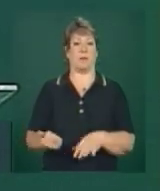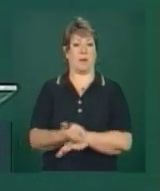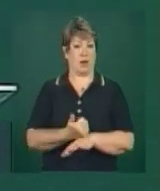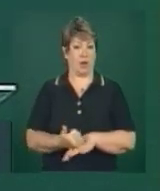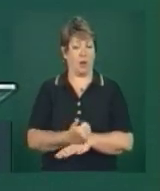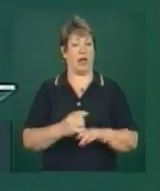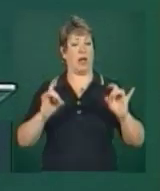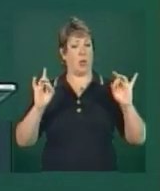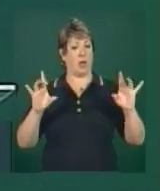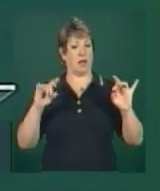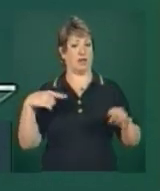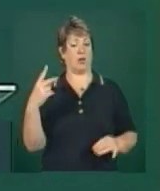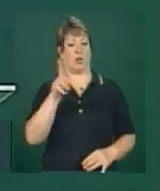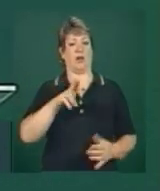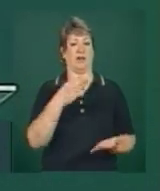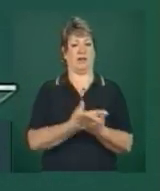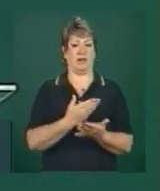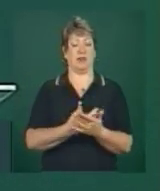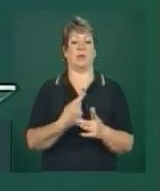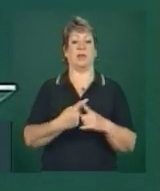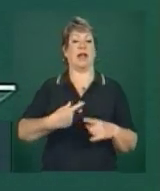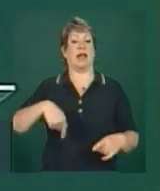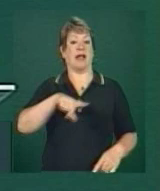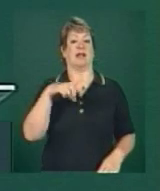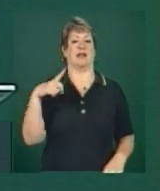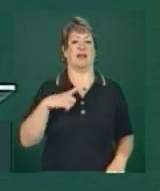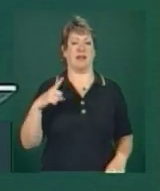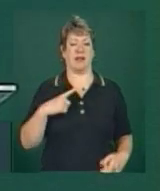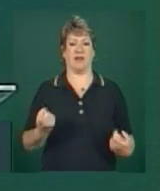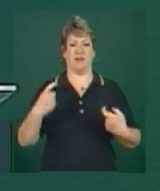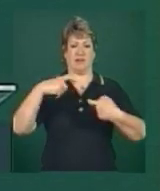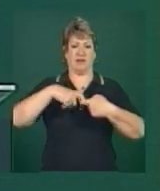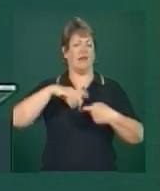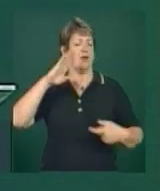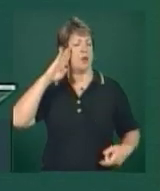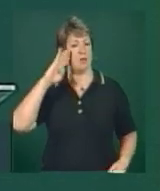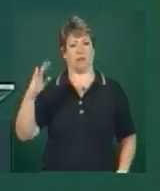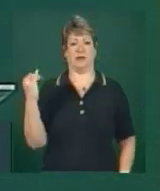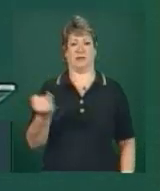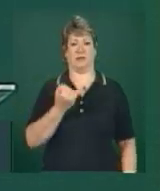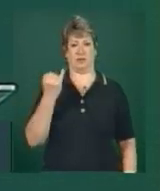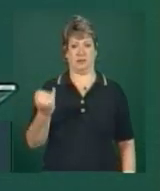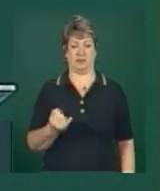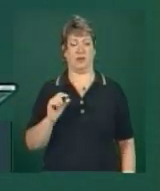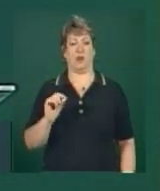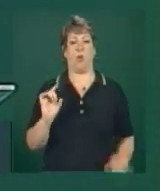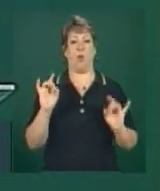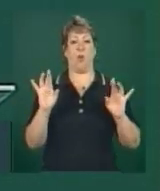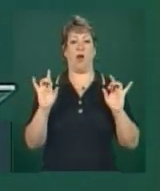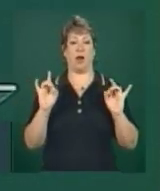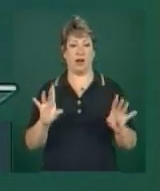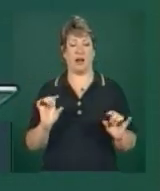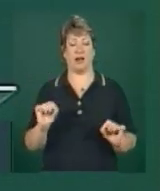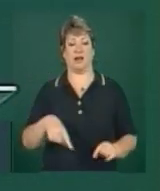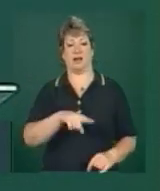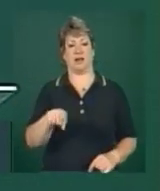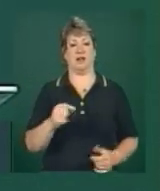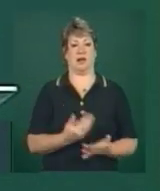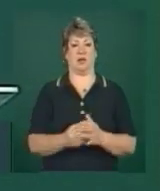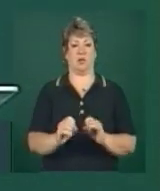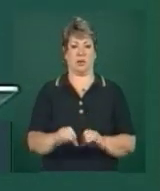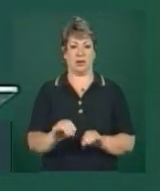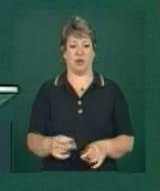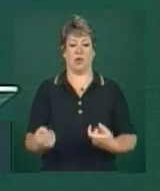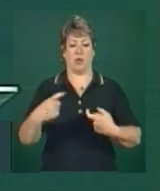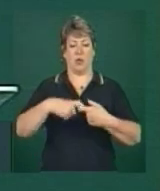universidades, porque elas têm uma relação e um vínculo fundamental com a qualidade da educação, que é o vínculo com os